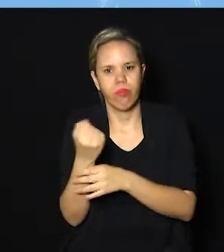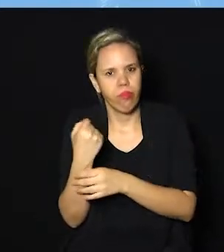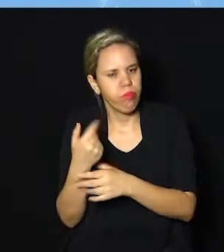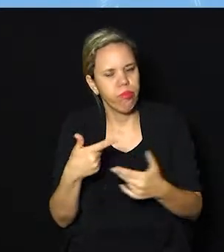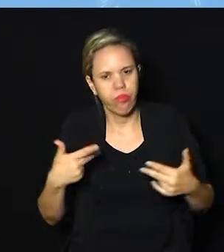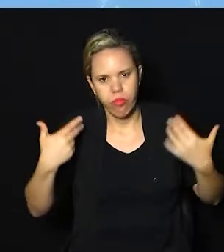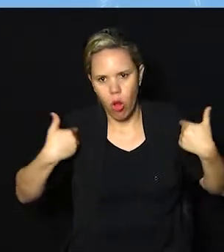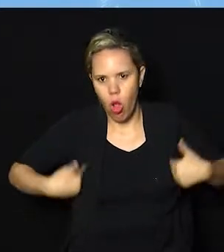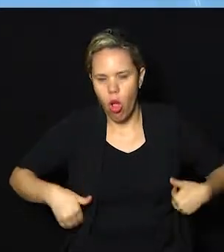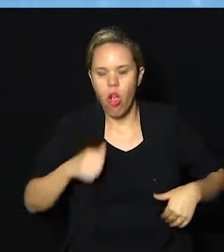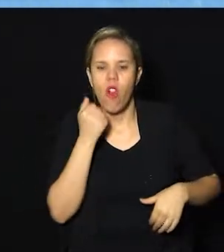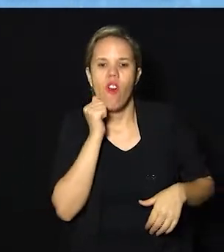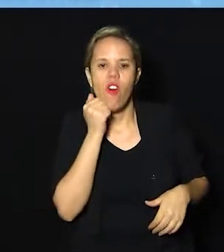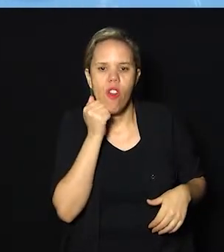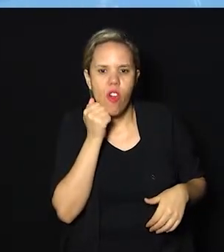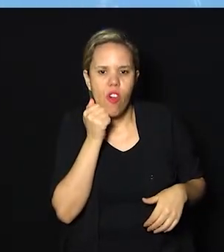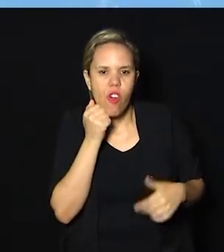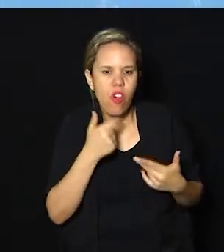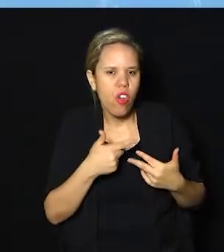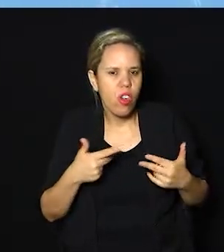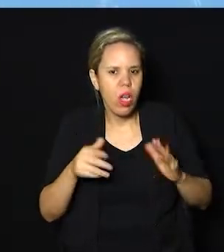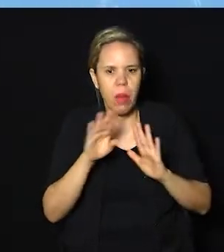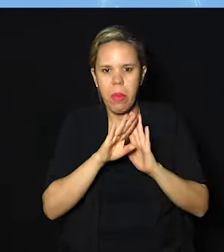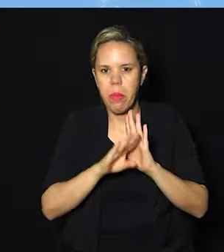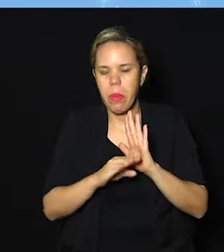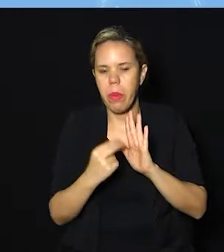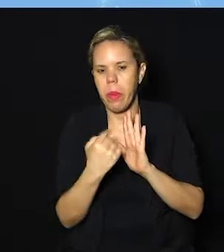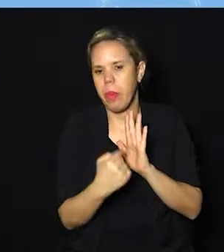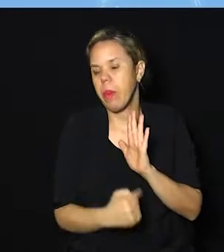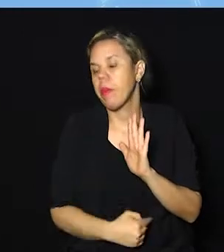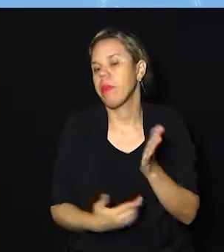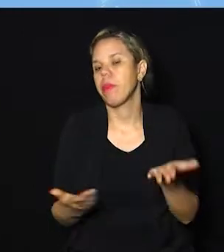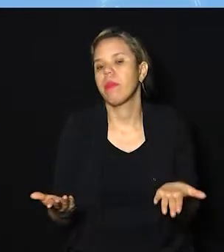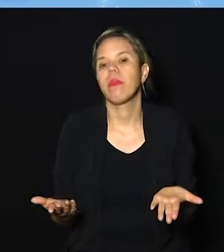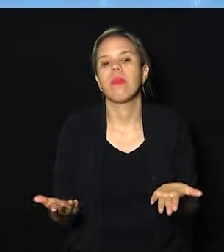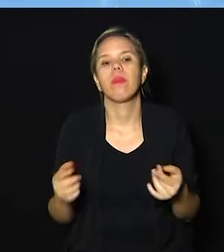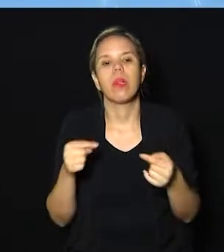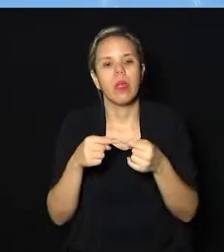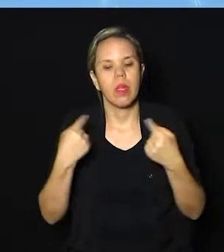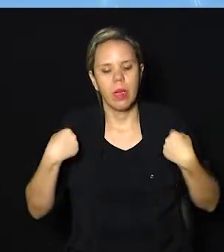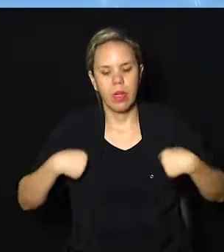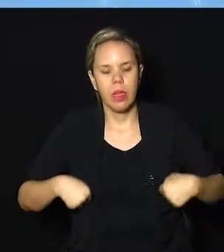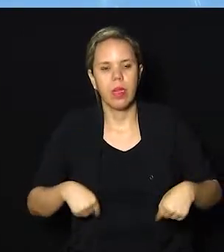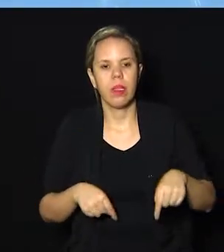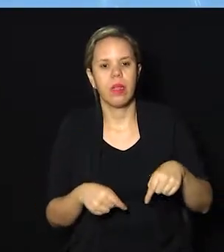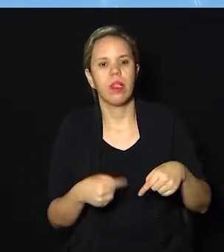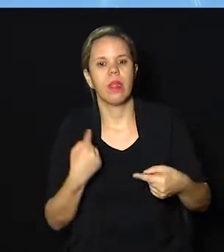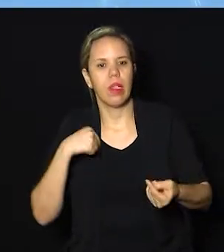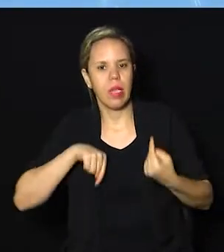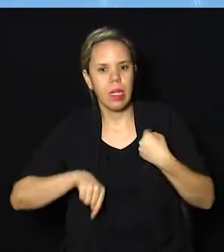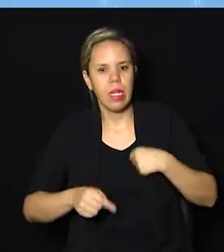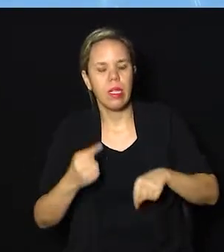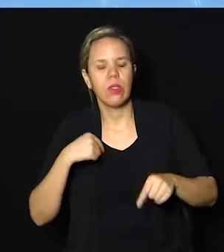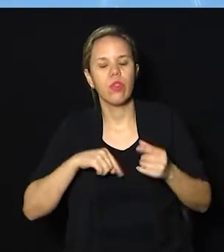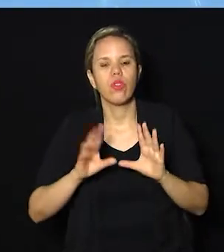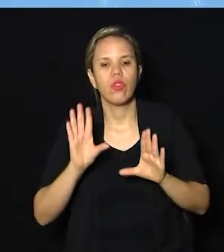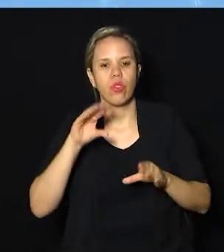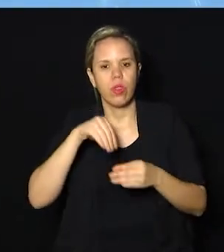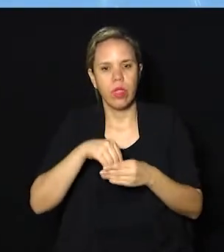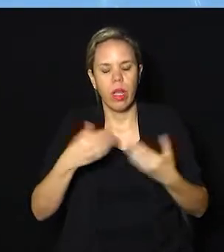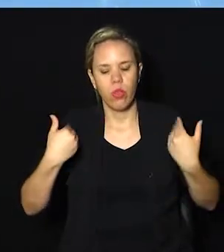músculos, ossos, tendões e até ligamentos. Ou seja, tudo o que diz respeito aos distúrbios